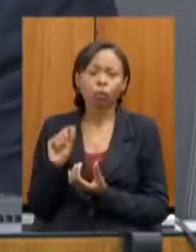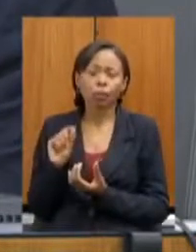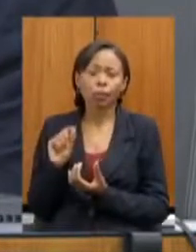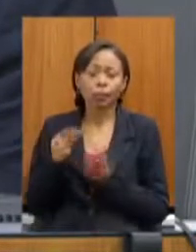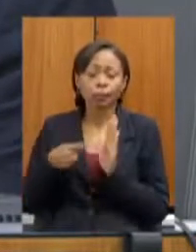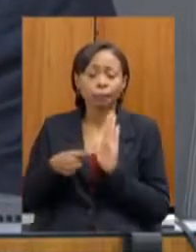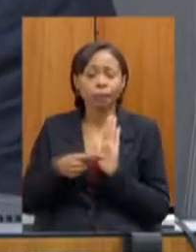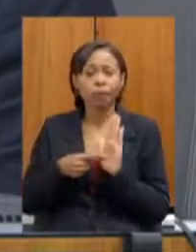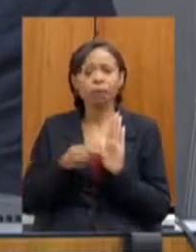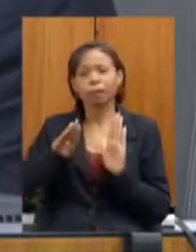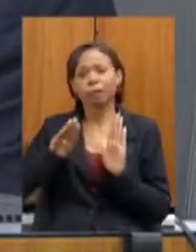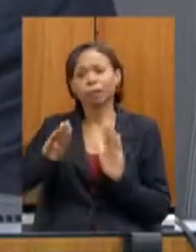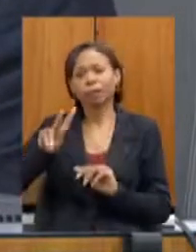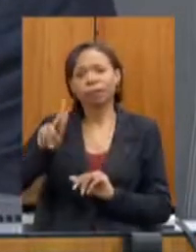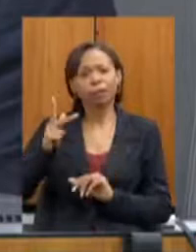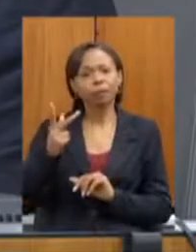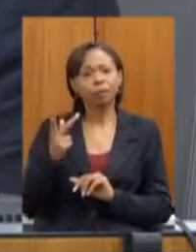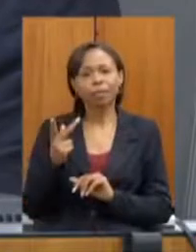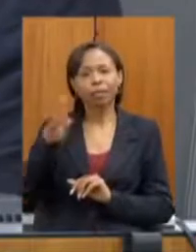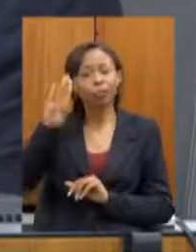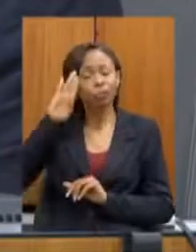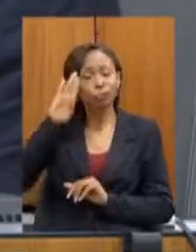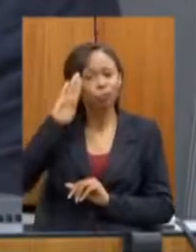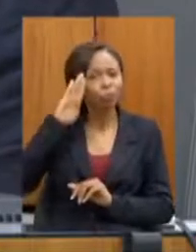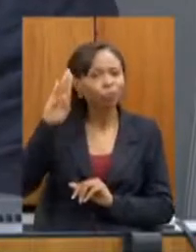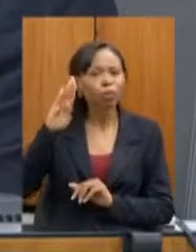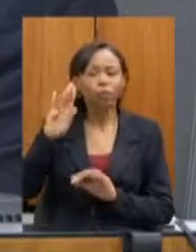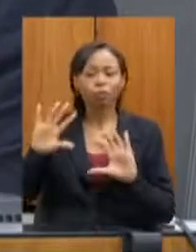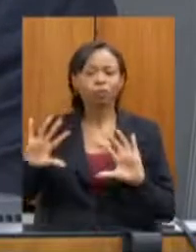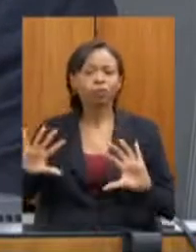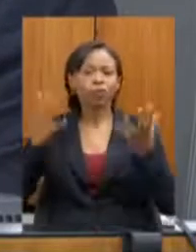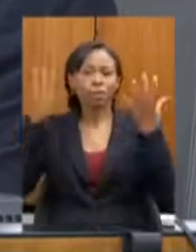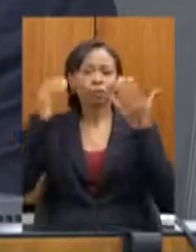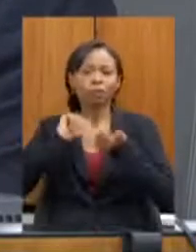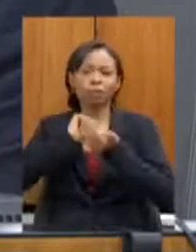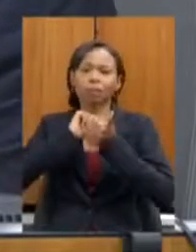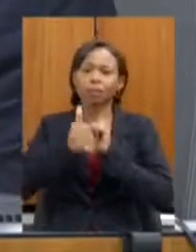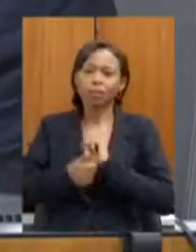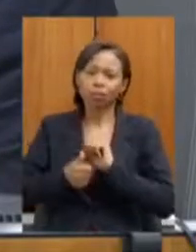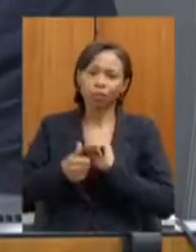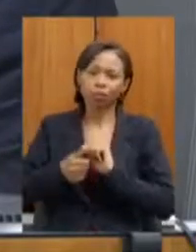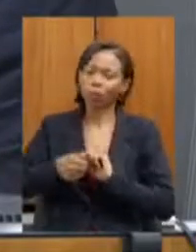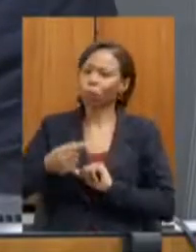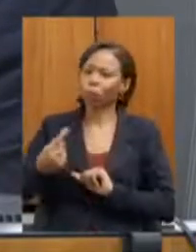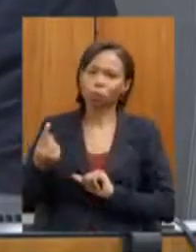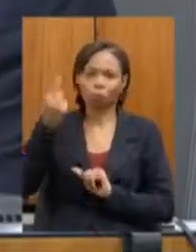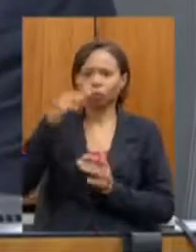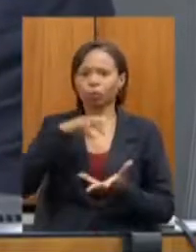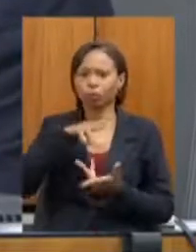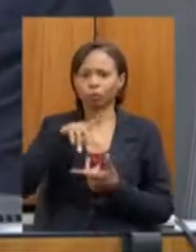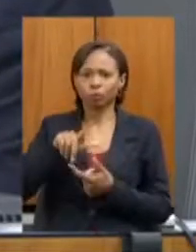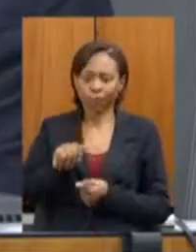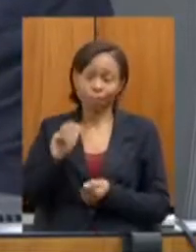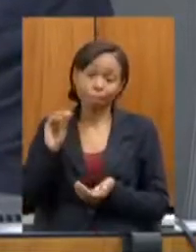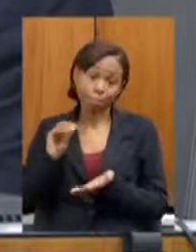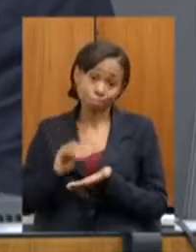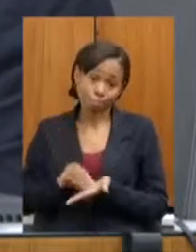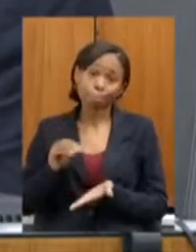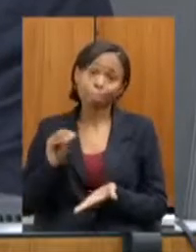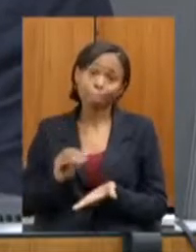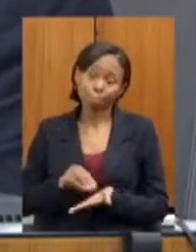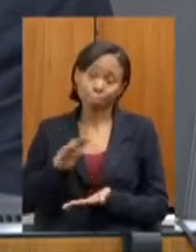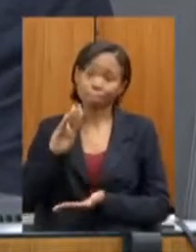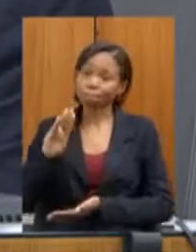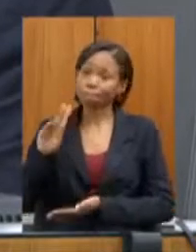dos principais eventos esportivos e de entretenimento do mundo hoje é o que falta para que Belo Horizonte tenha